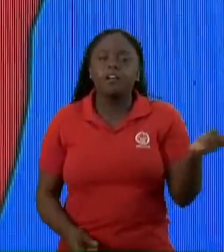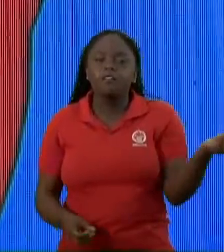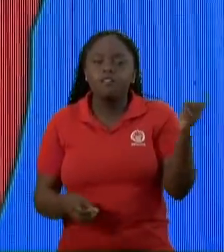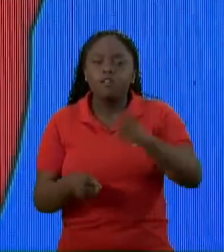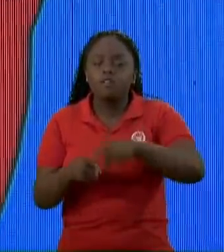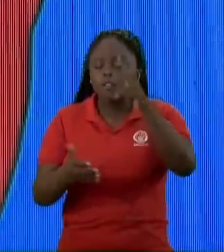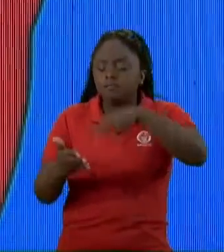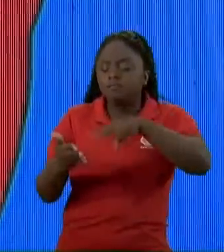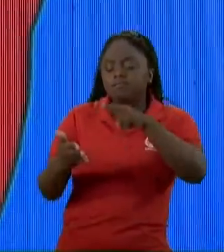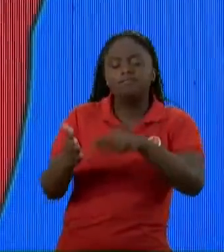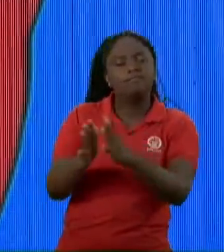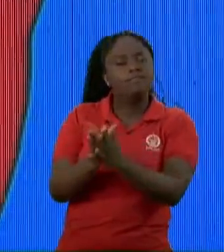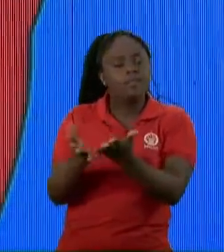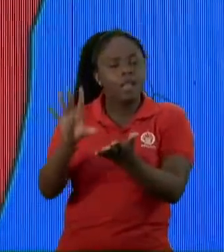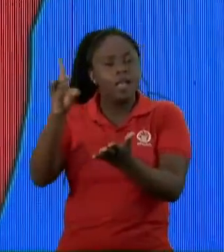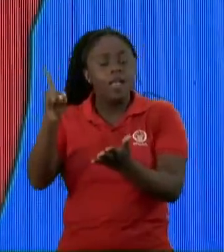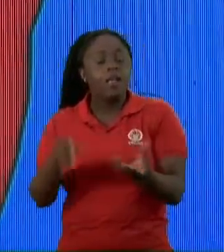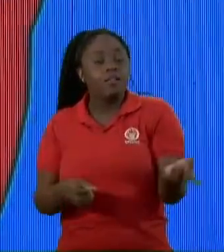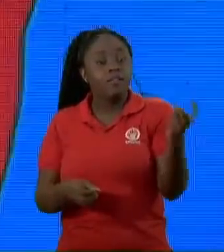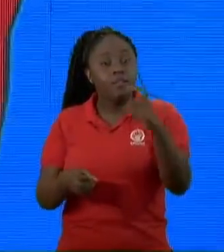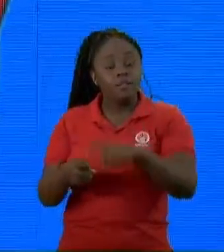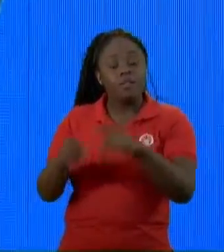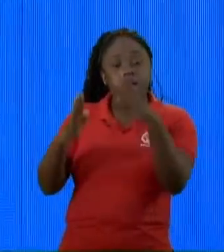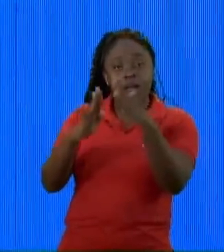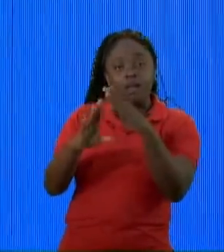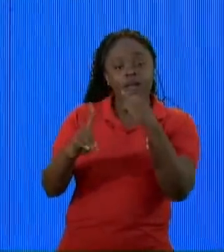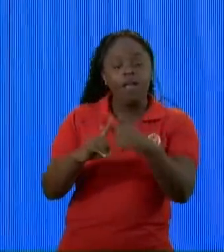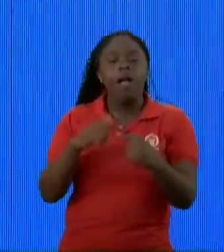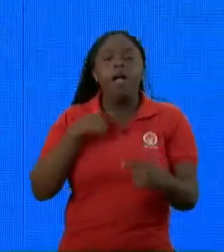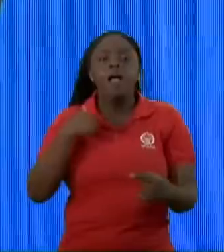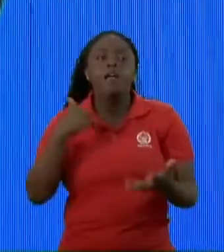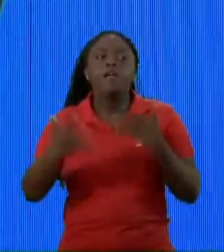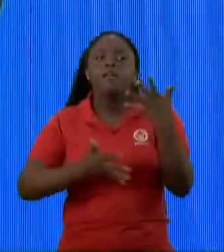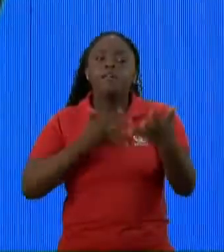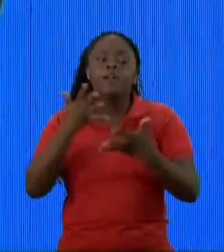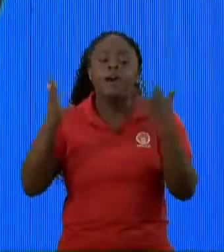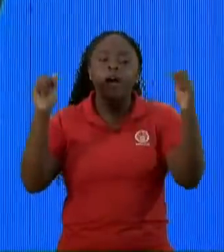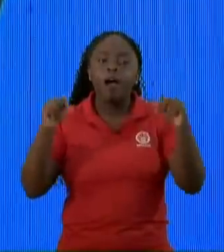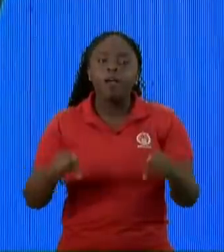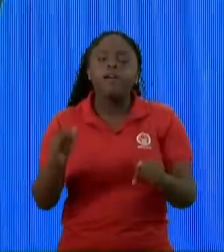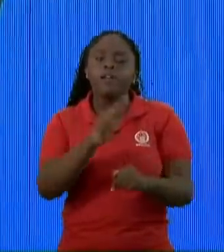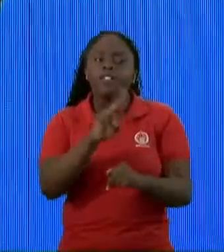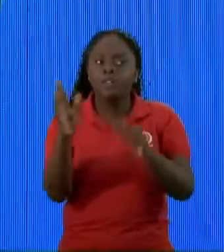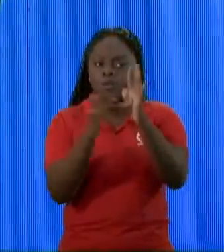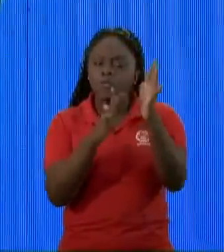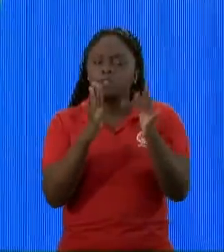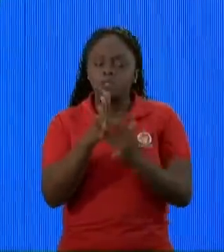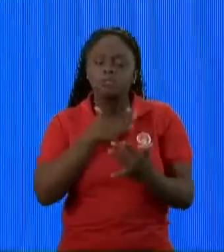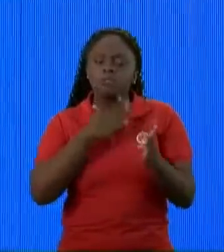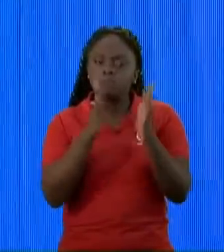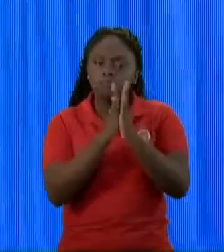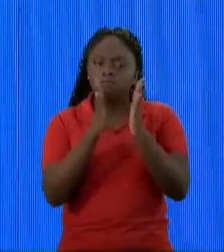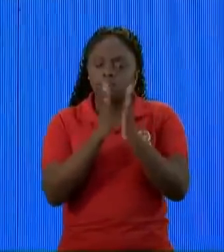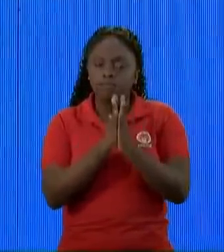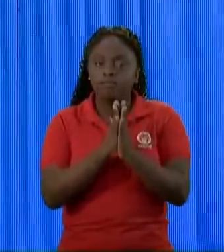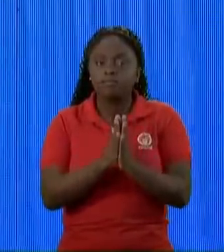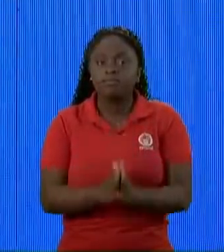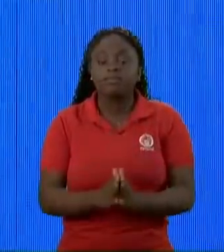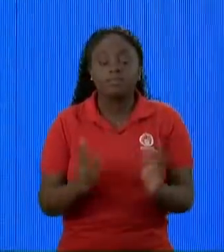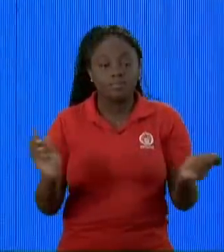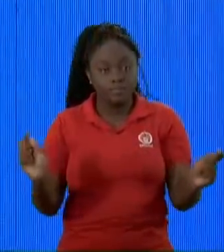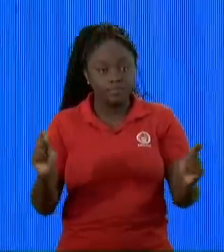leitura da Bíblia Voltar para a igreja Eu declaro aqui Em nome de Jesus É a minha oração Que este